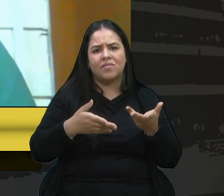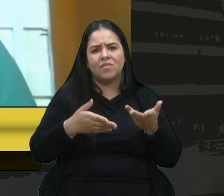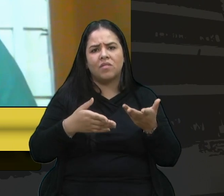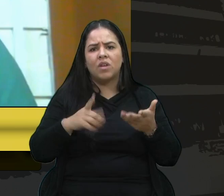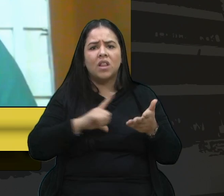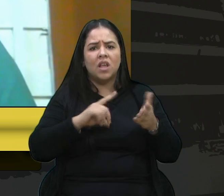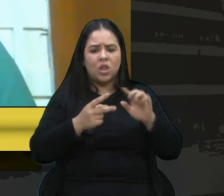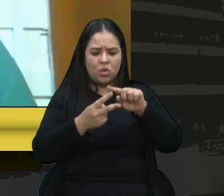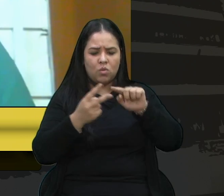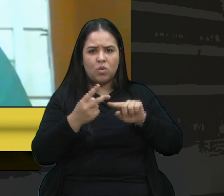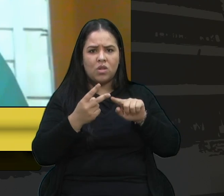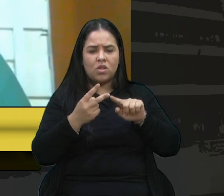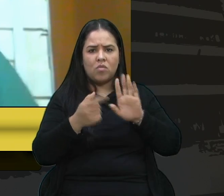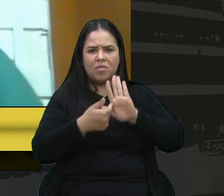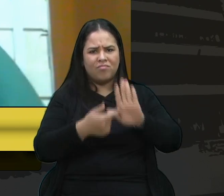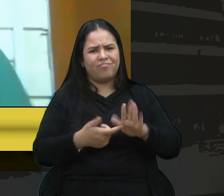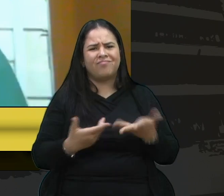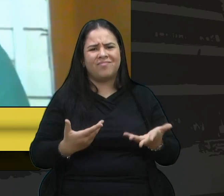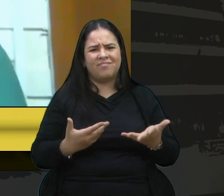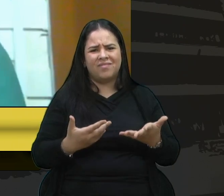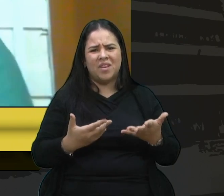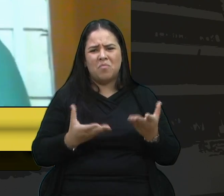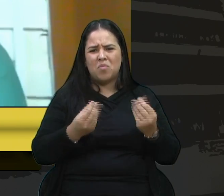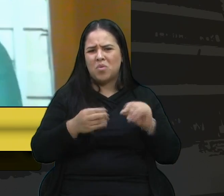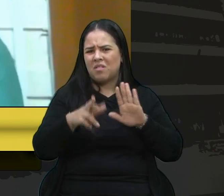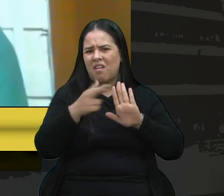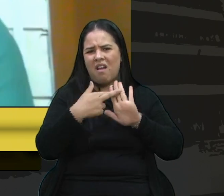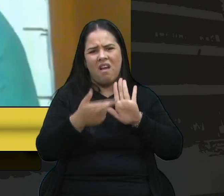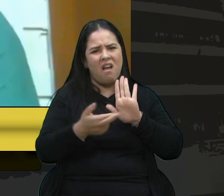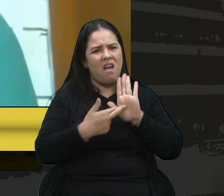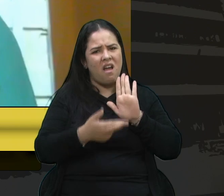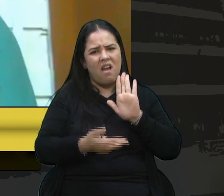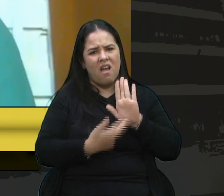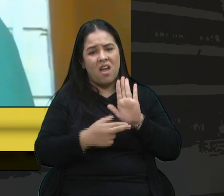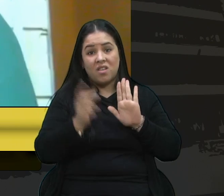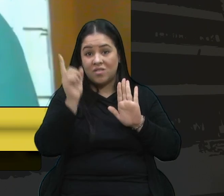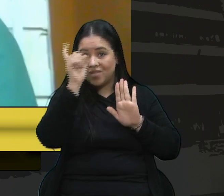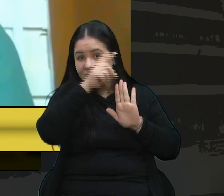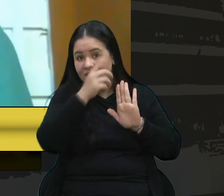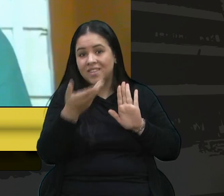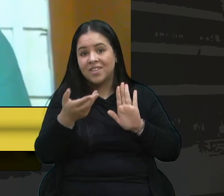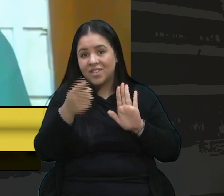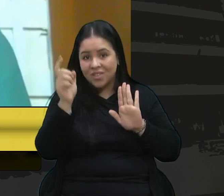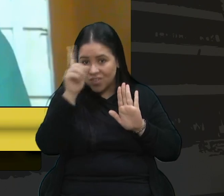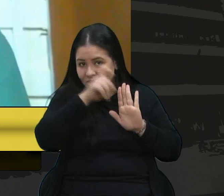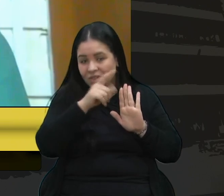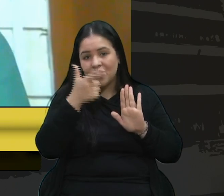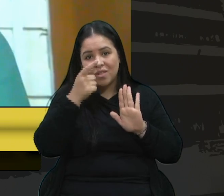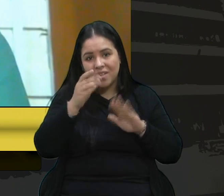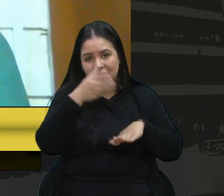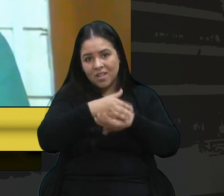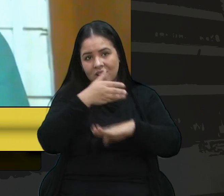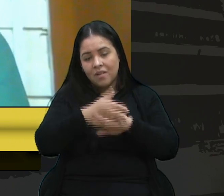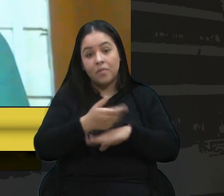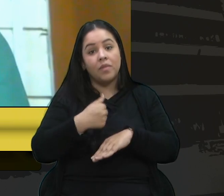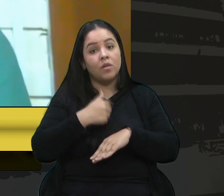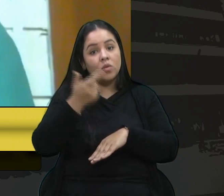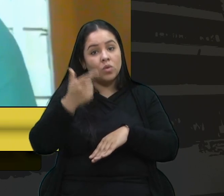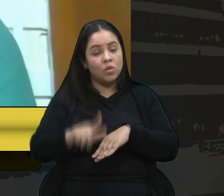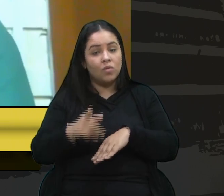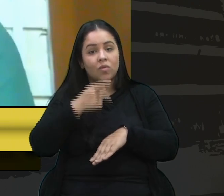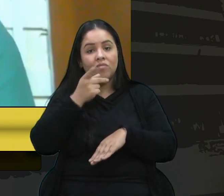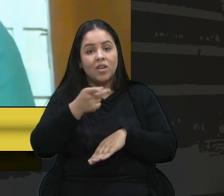apresentação. Então, é todo cheio de regra e é muito difícil para participar. Então, eu reforço aqui para os